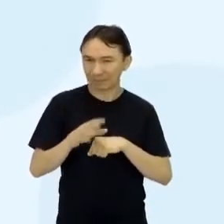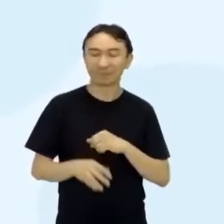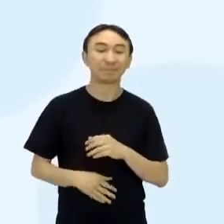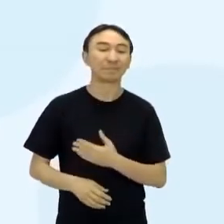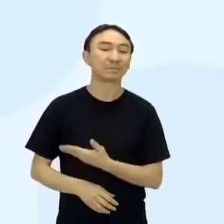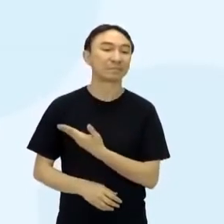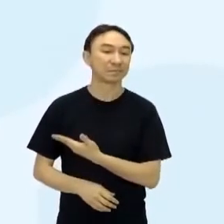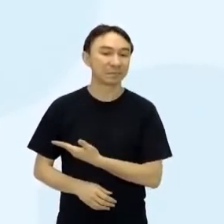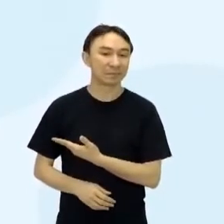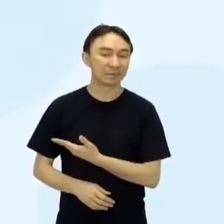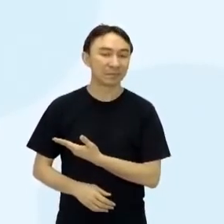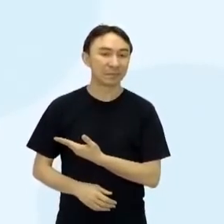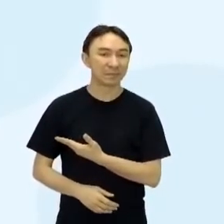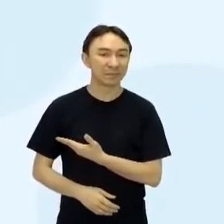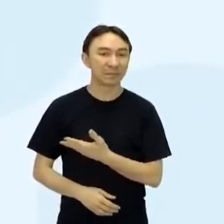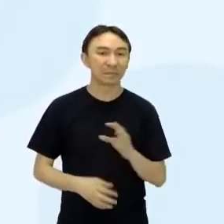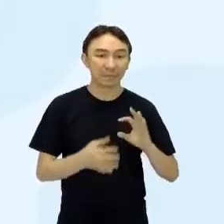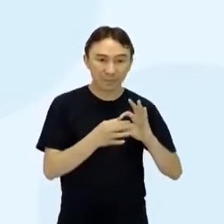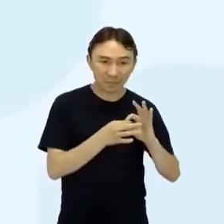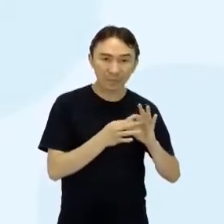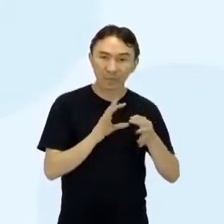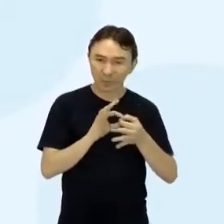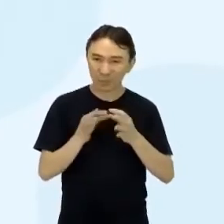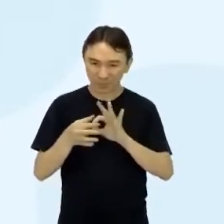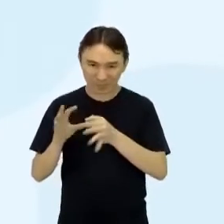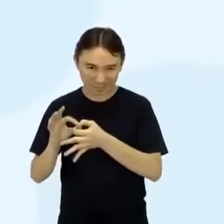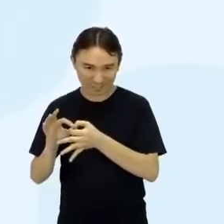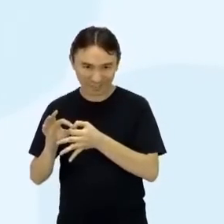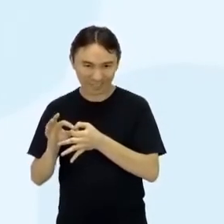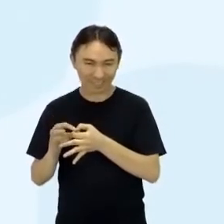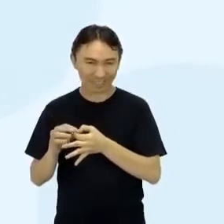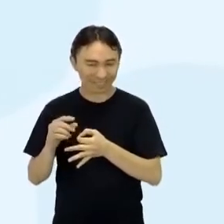assim, que no contexto, ele faz, né,